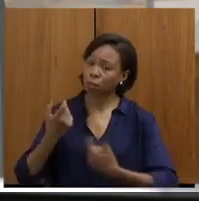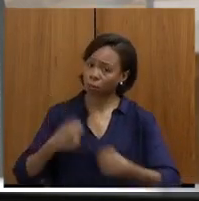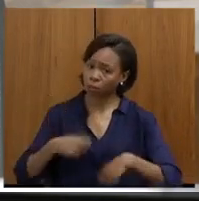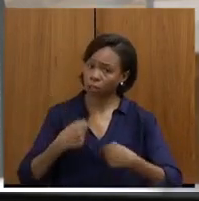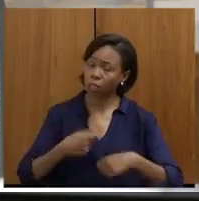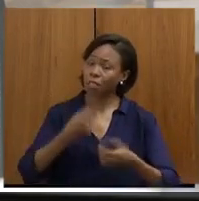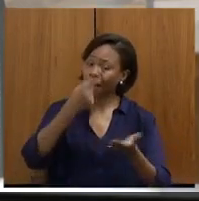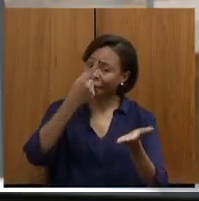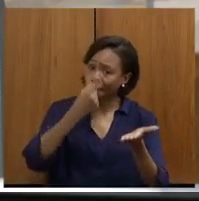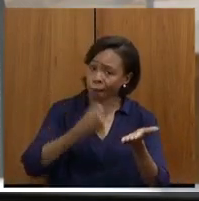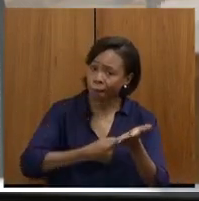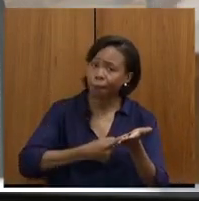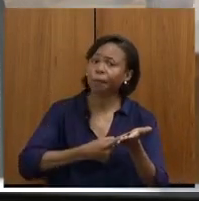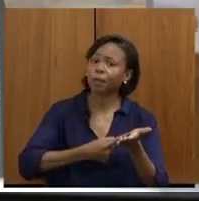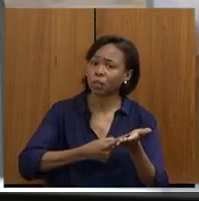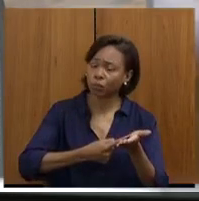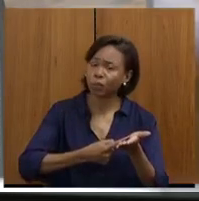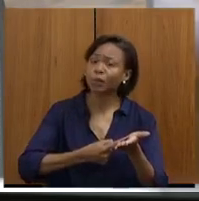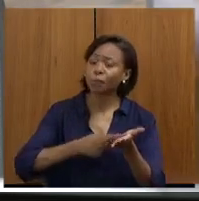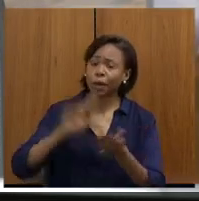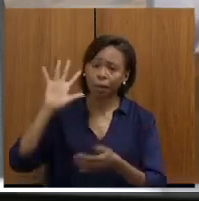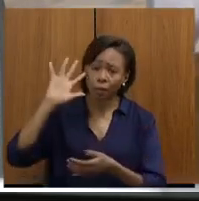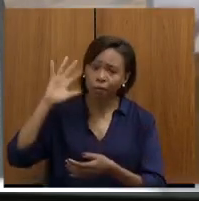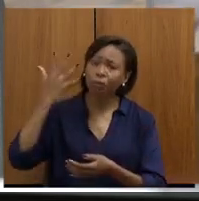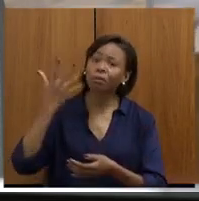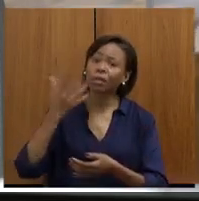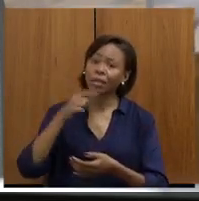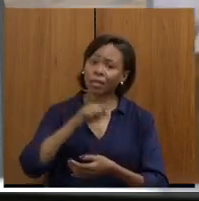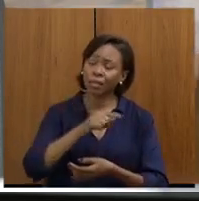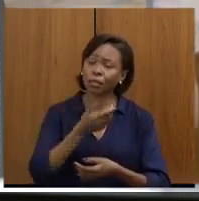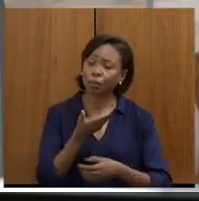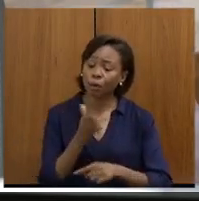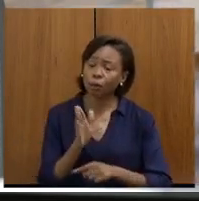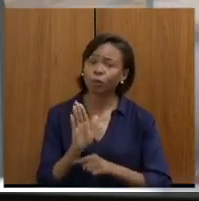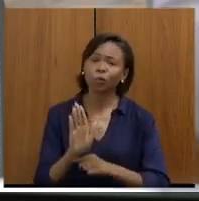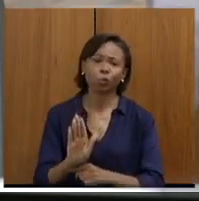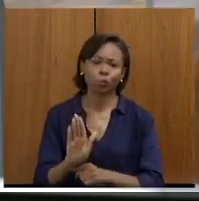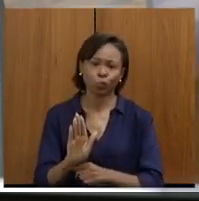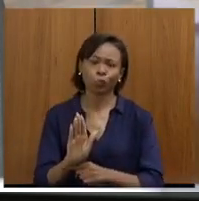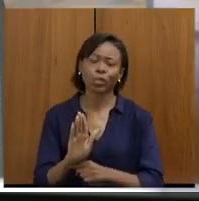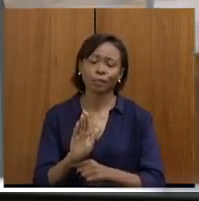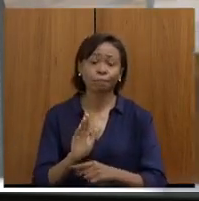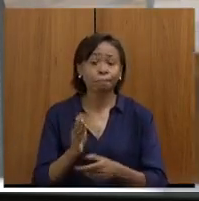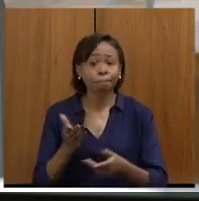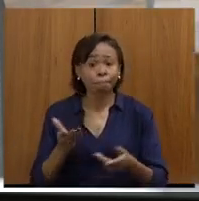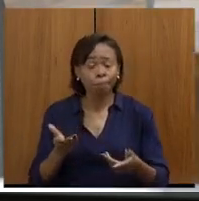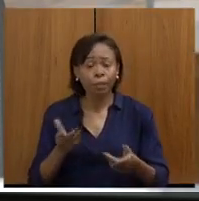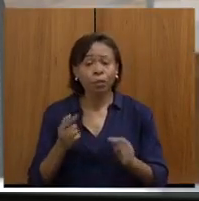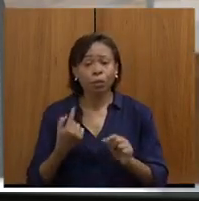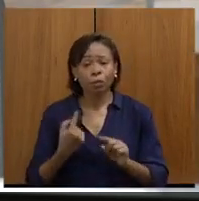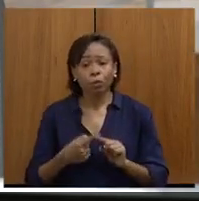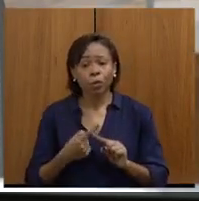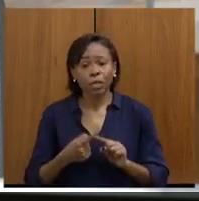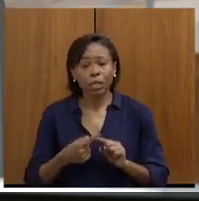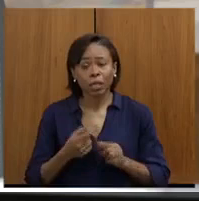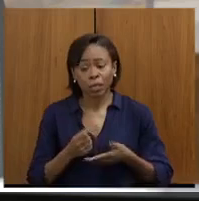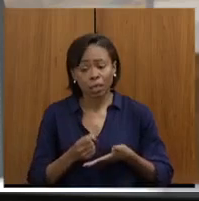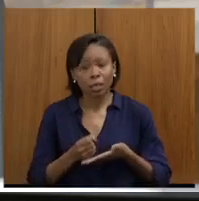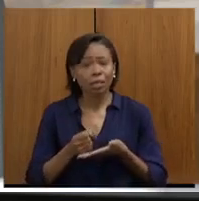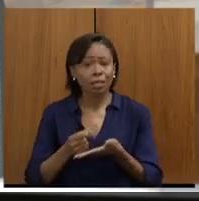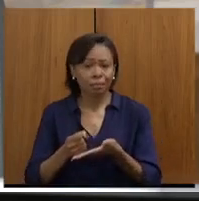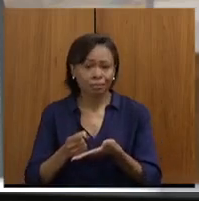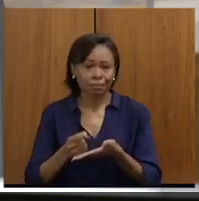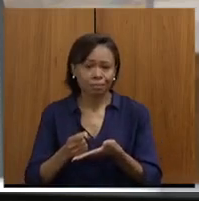haja essa contrapartida, essa compensação para que haja esses benefícios.